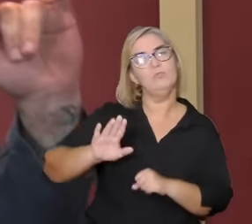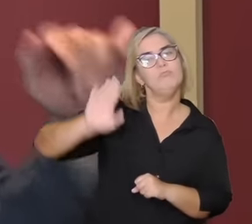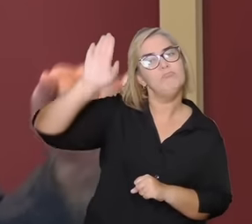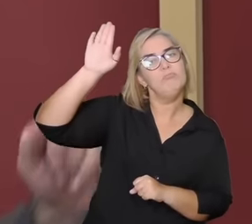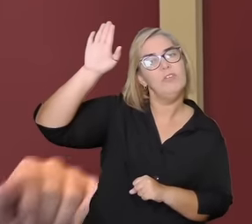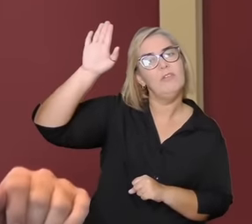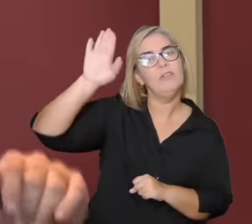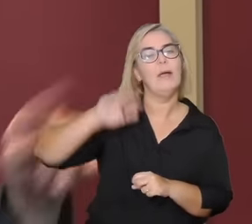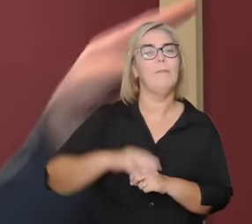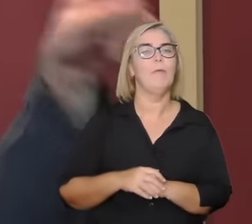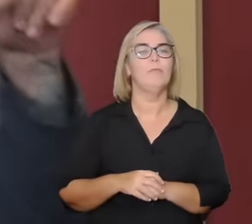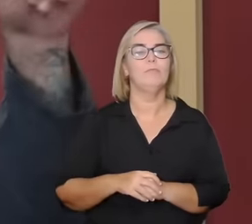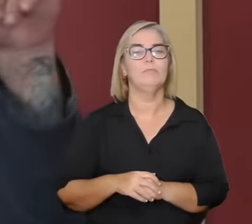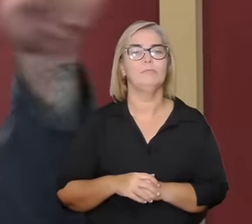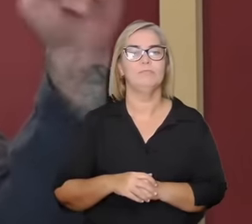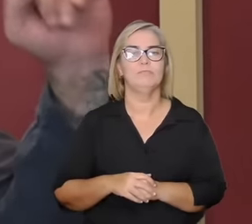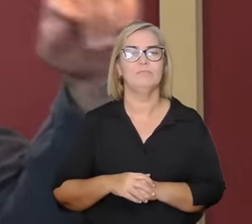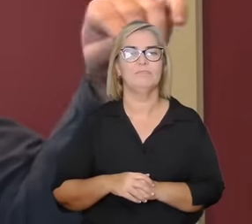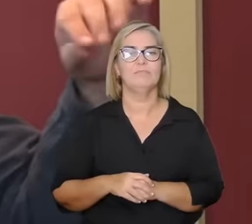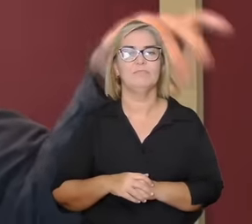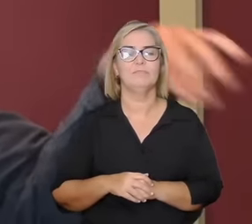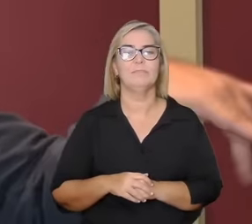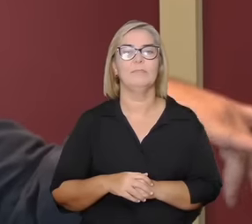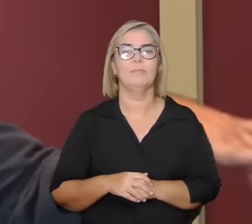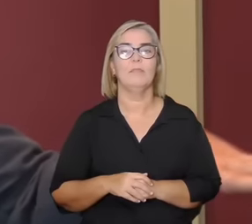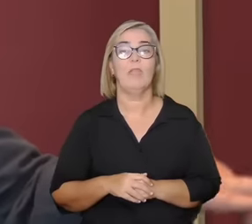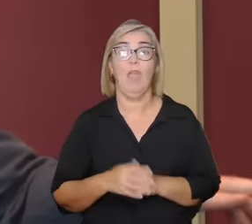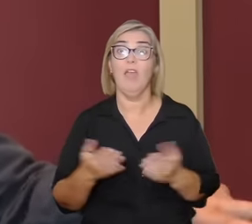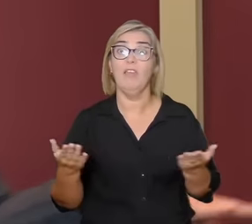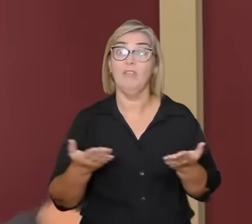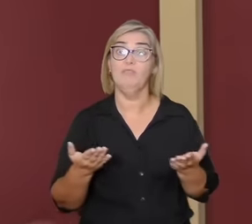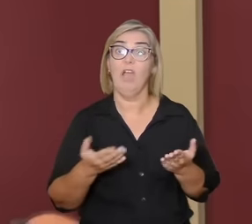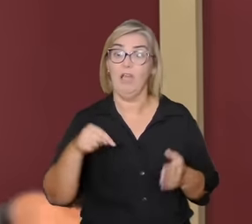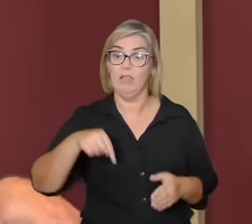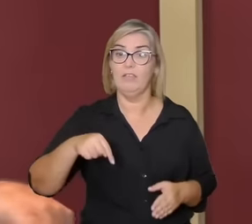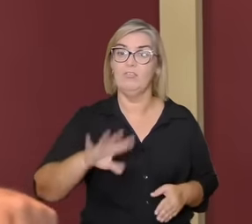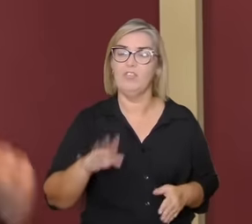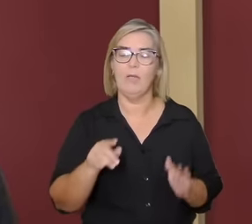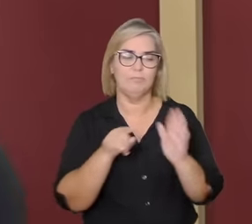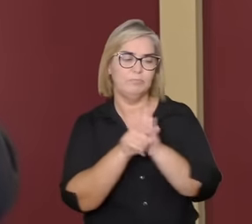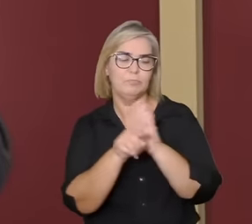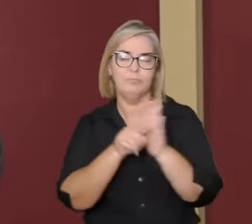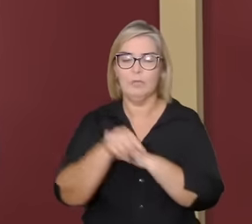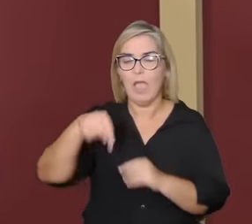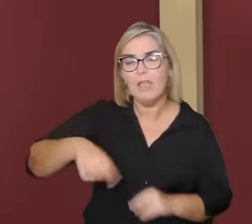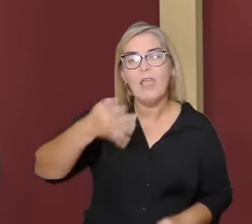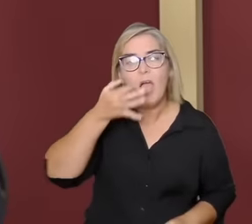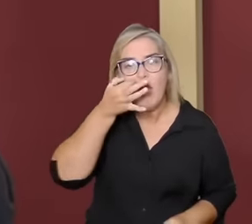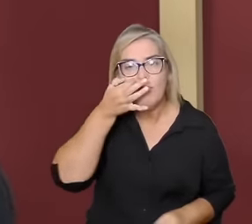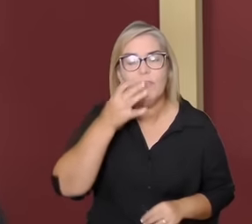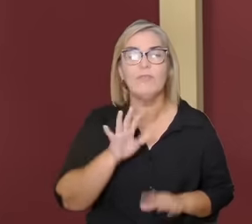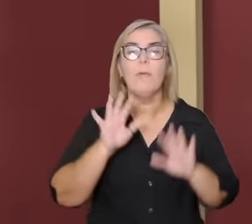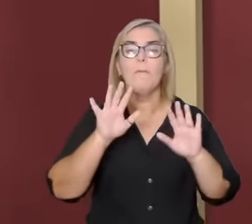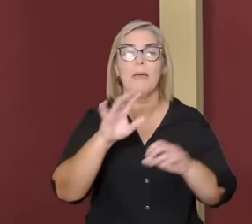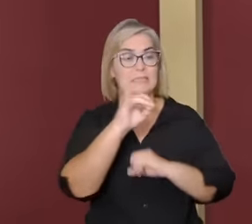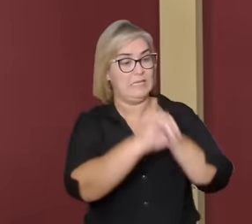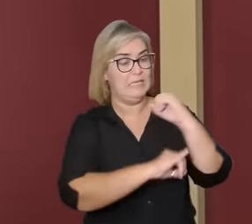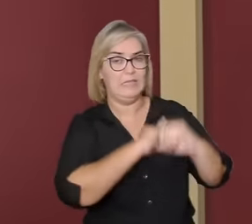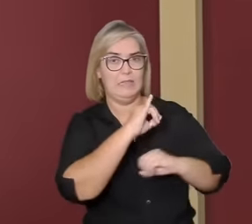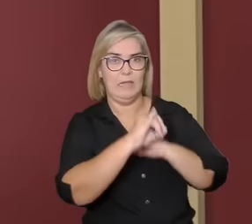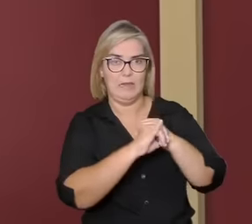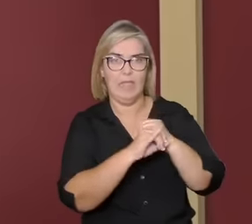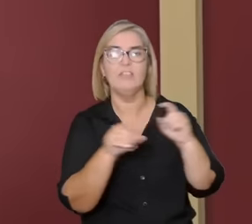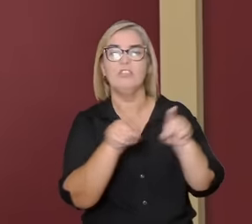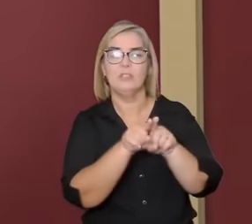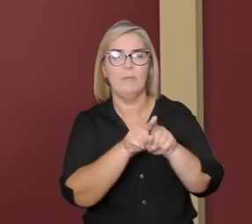vai até vocês alguém da produção vai até vocês e daí já já a gente vai começar as perguntas do público e na internet é só escrever no chat a gente